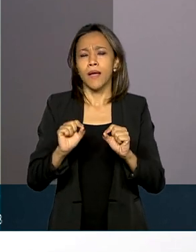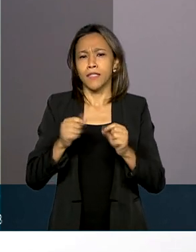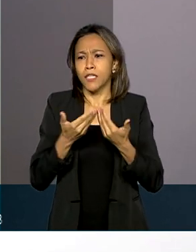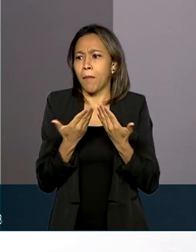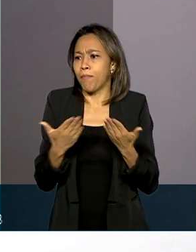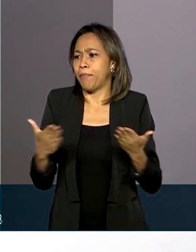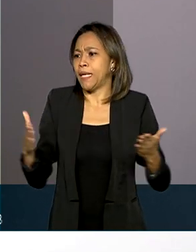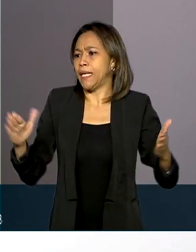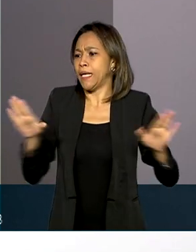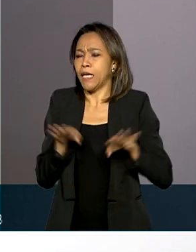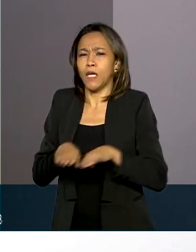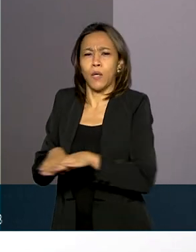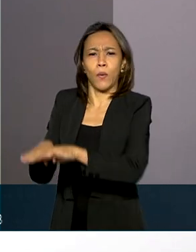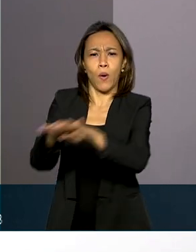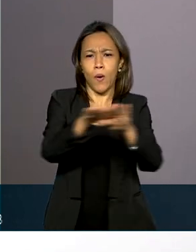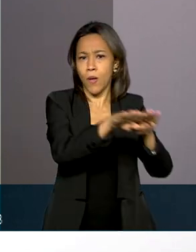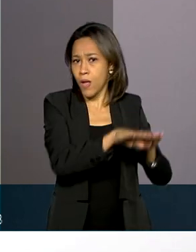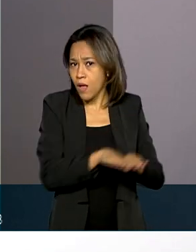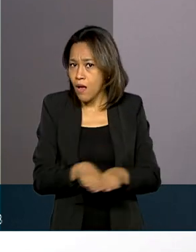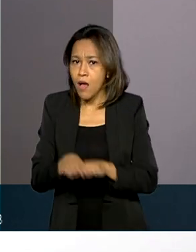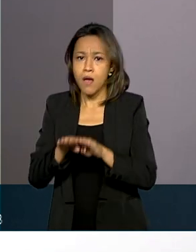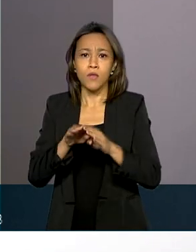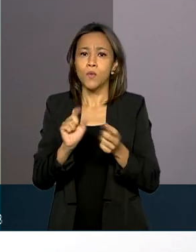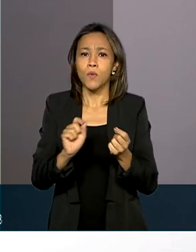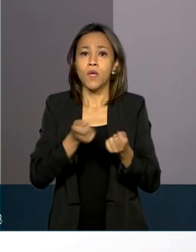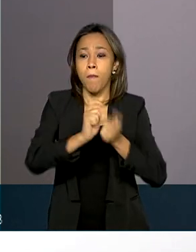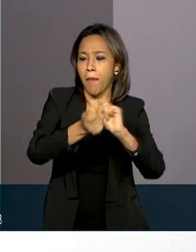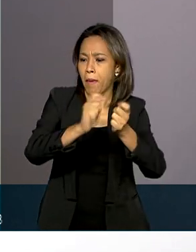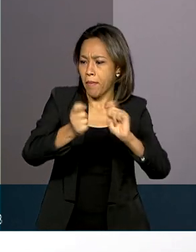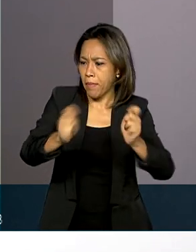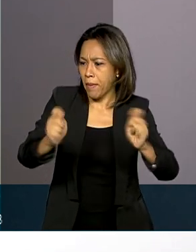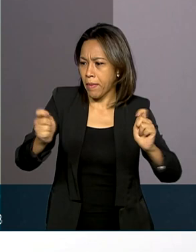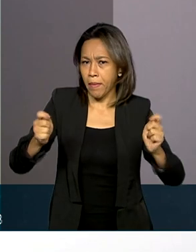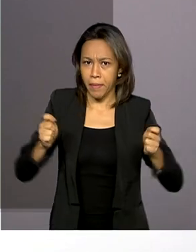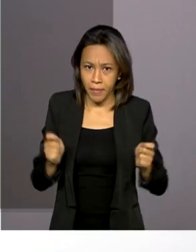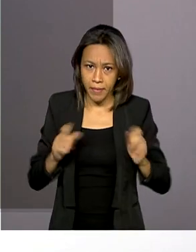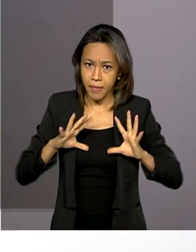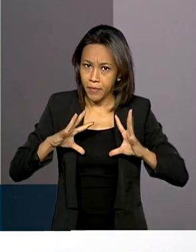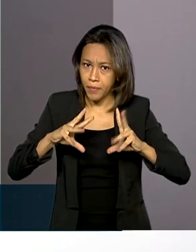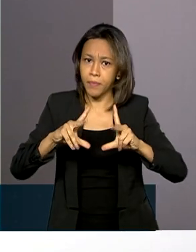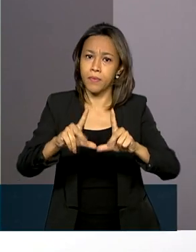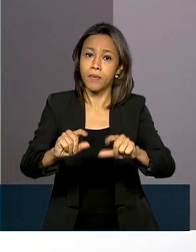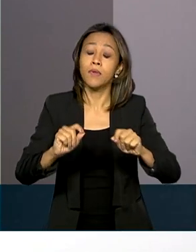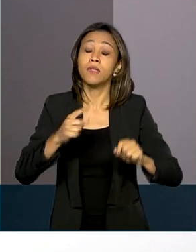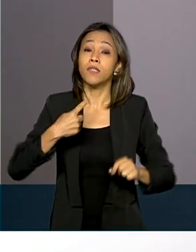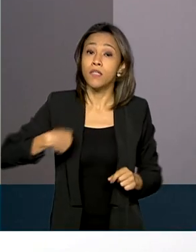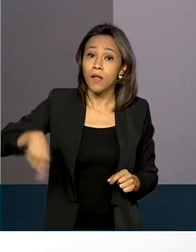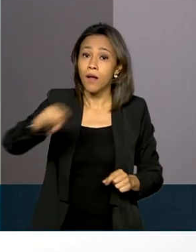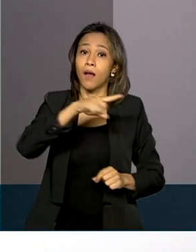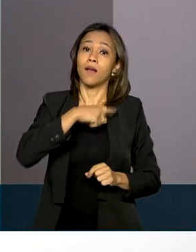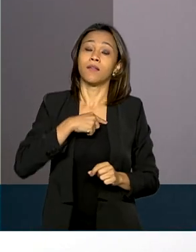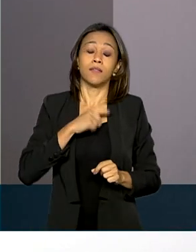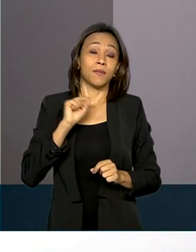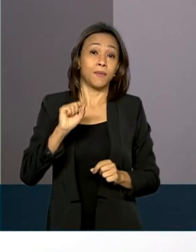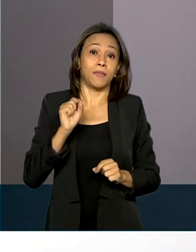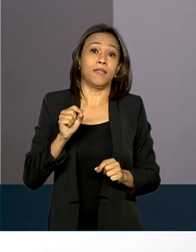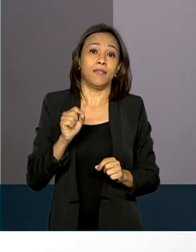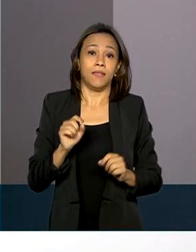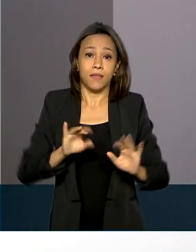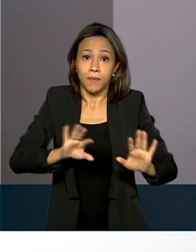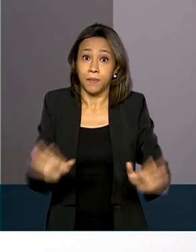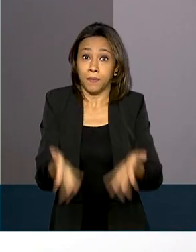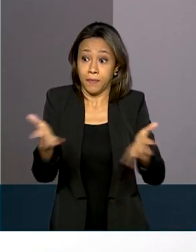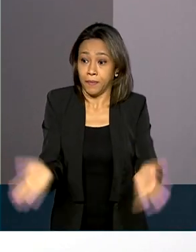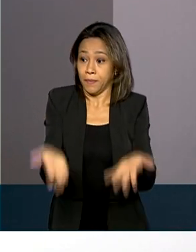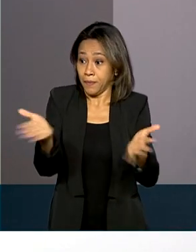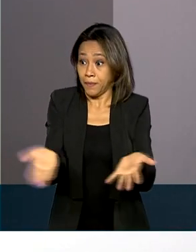também igualdade de condições com outros meios de pagamento existentes e a gente potencializa o uso